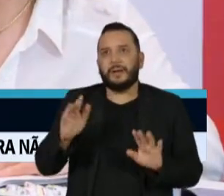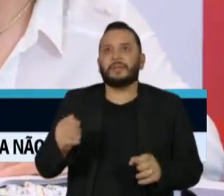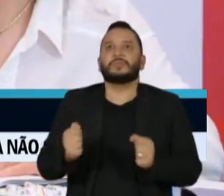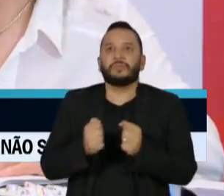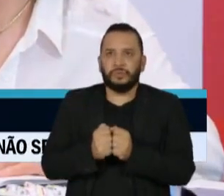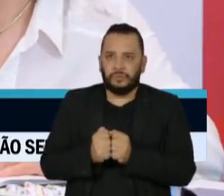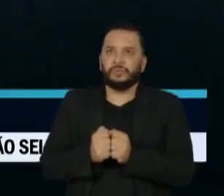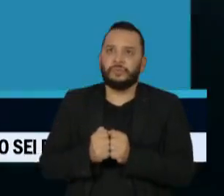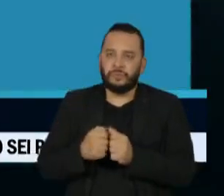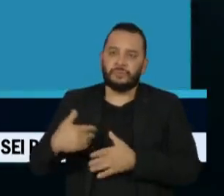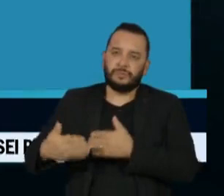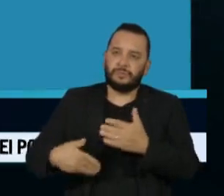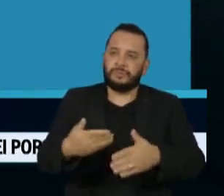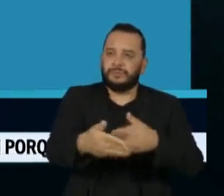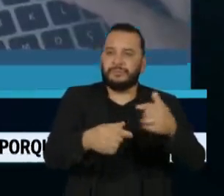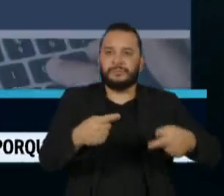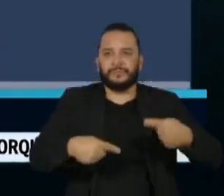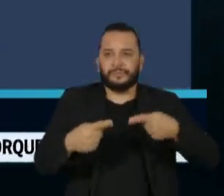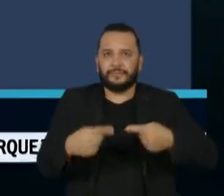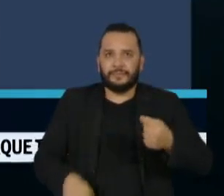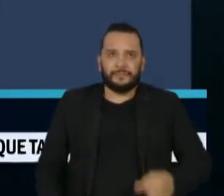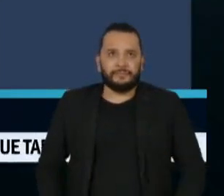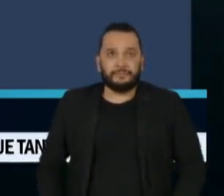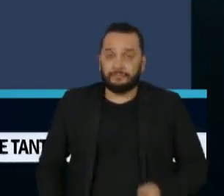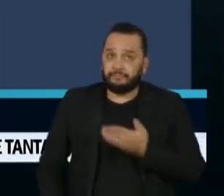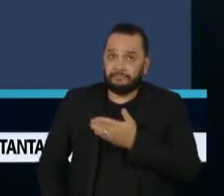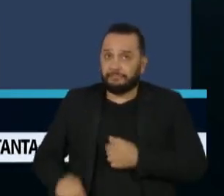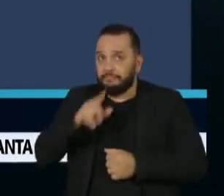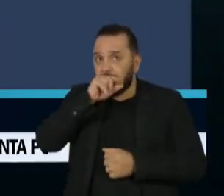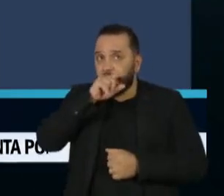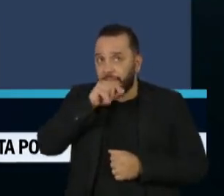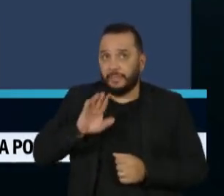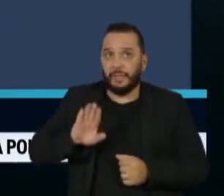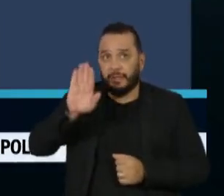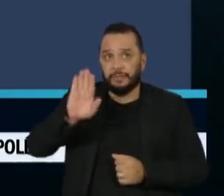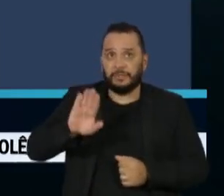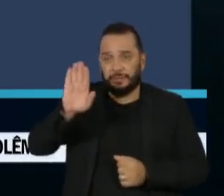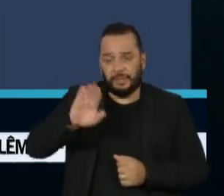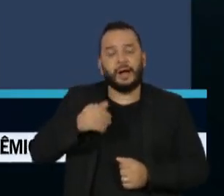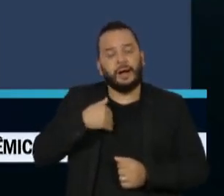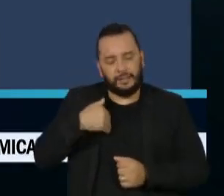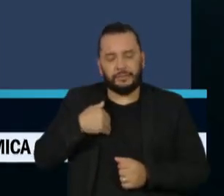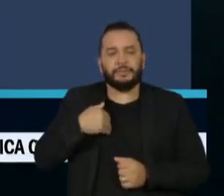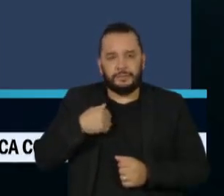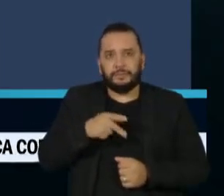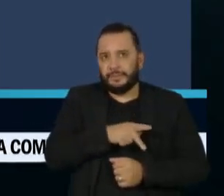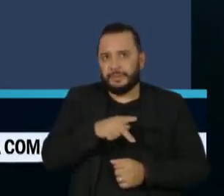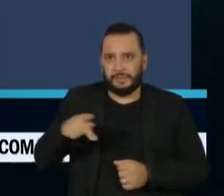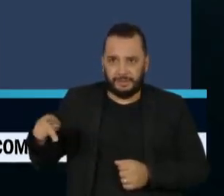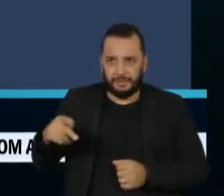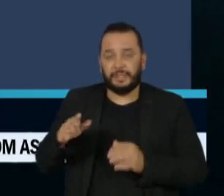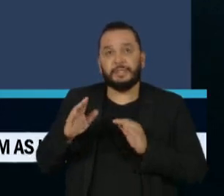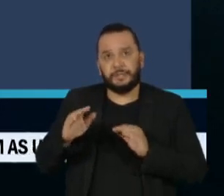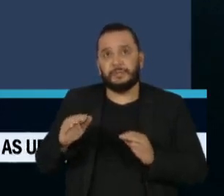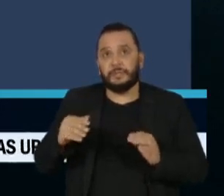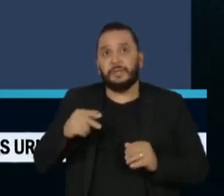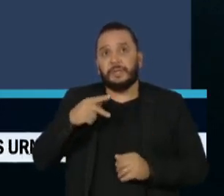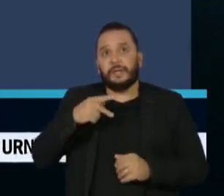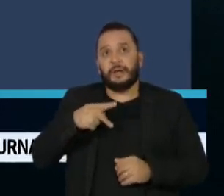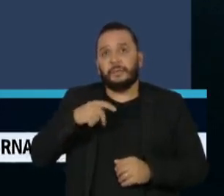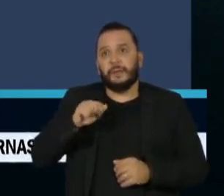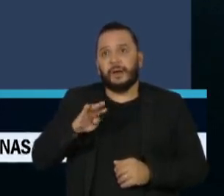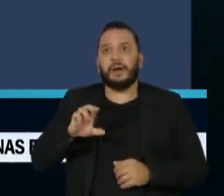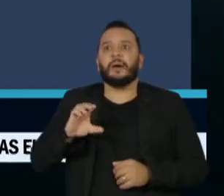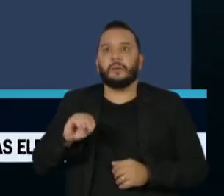nessa caminhada política. No Twitter, o candidato à presidência até a destituição judicial da direção do partido, Pablo